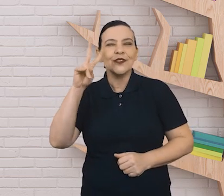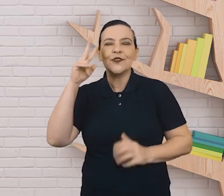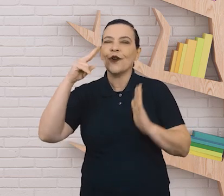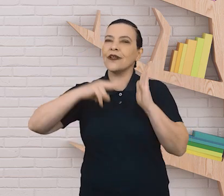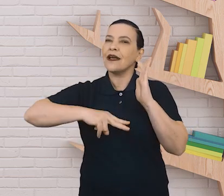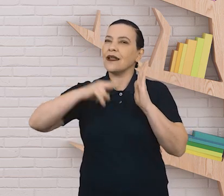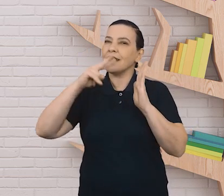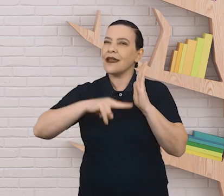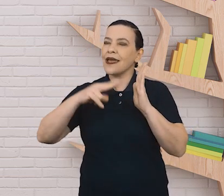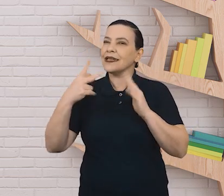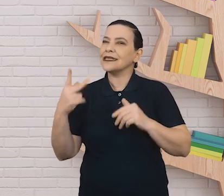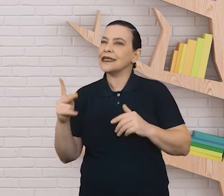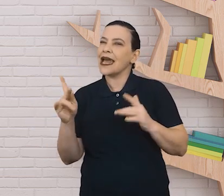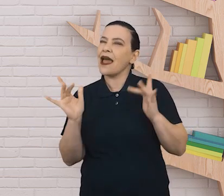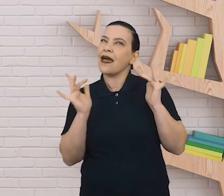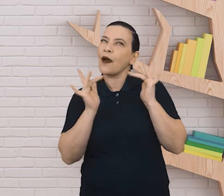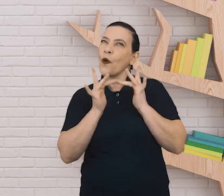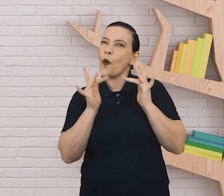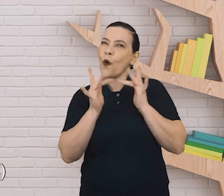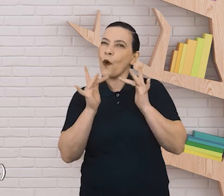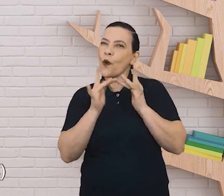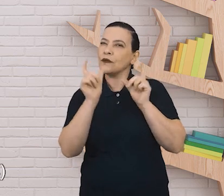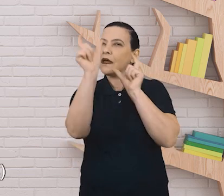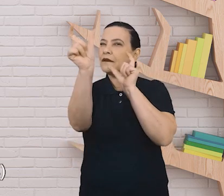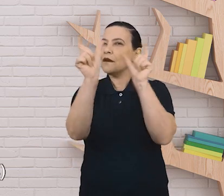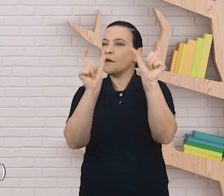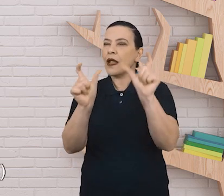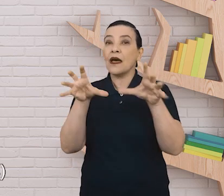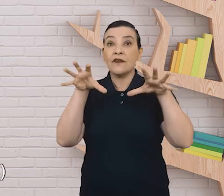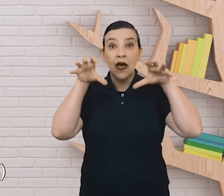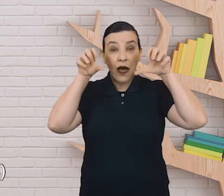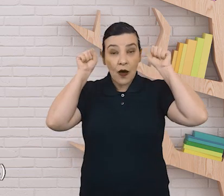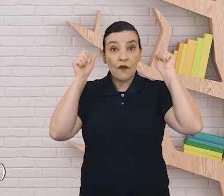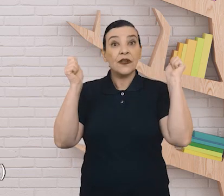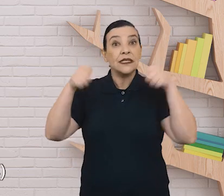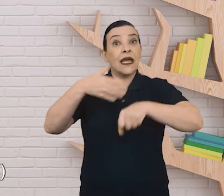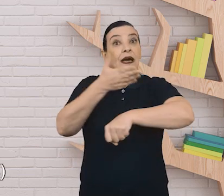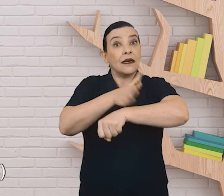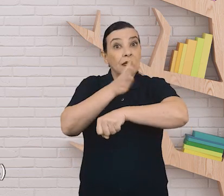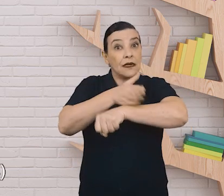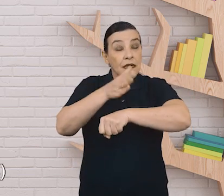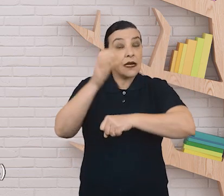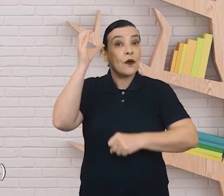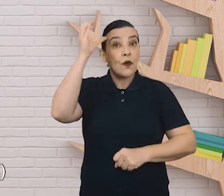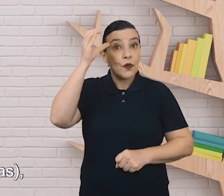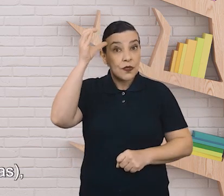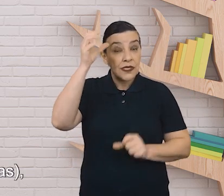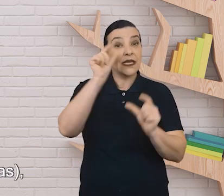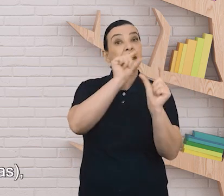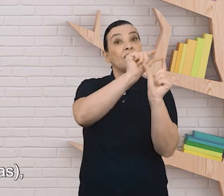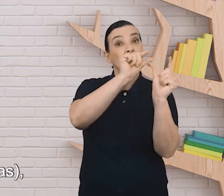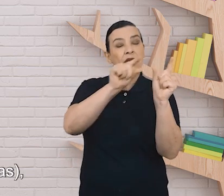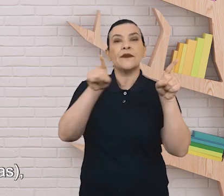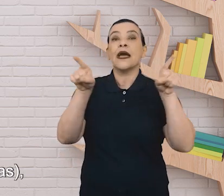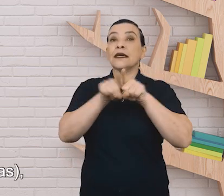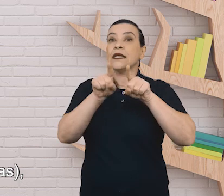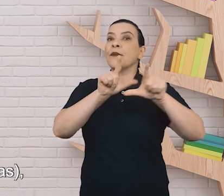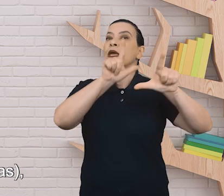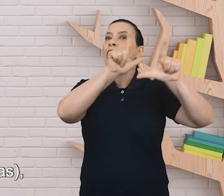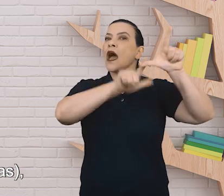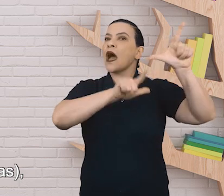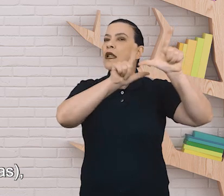a criança entra em contato com os sons das palavras. Assim, desenvolve a consciência fonêmica dos sons e a consciência